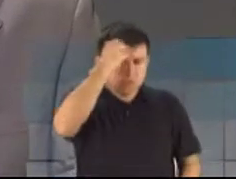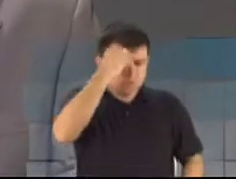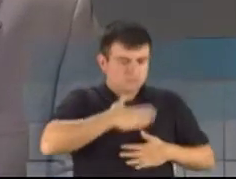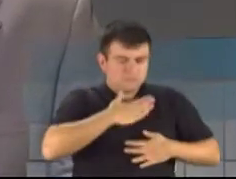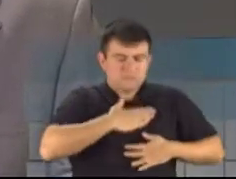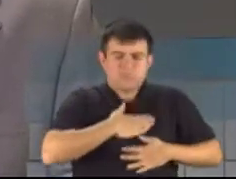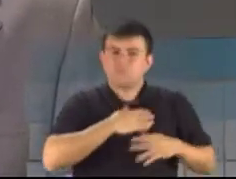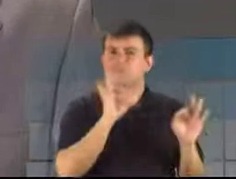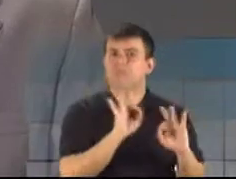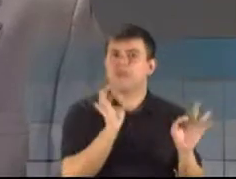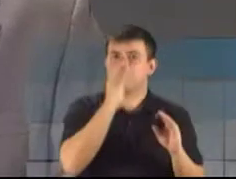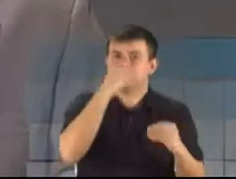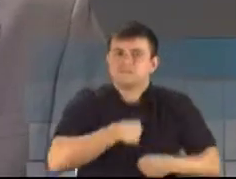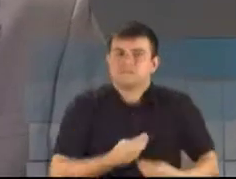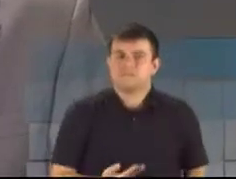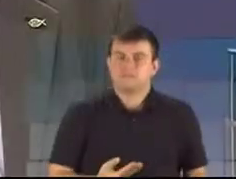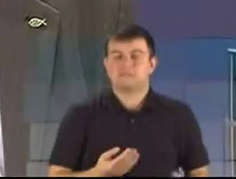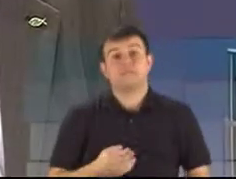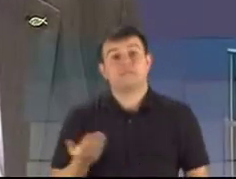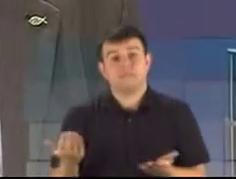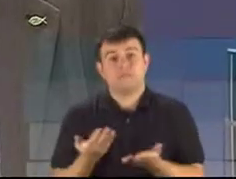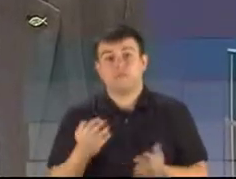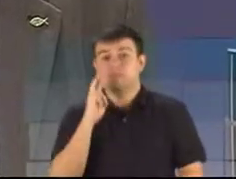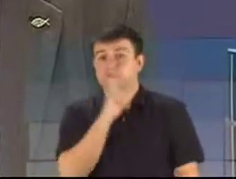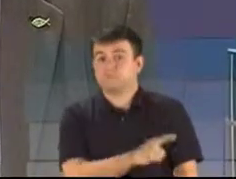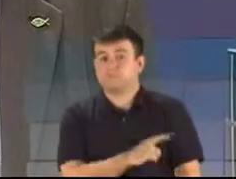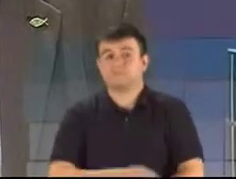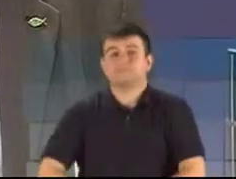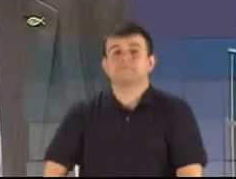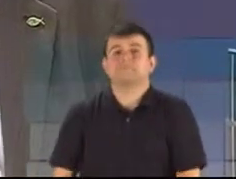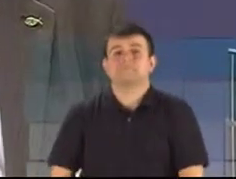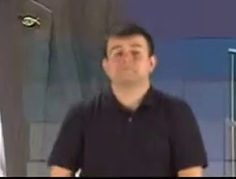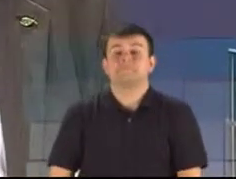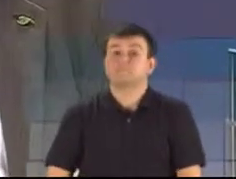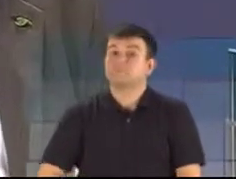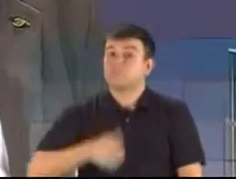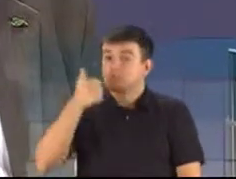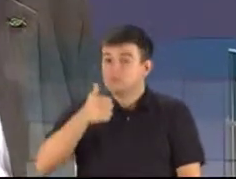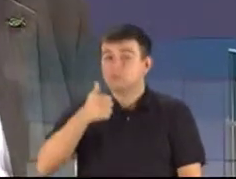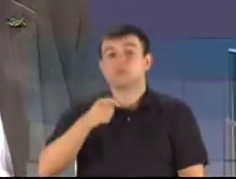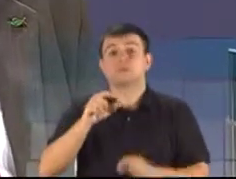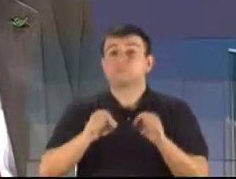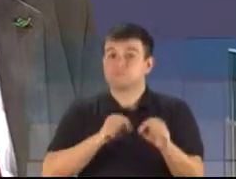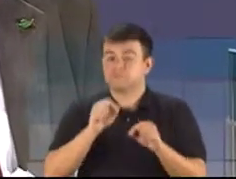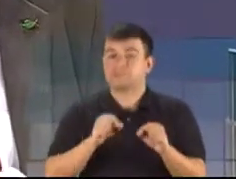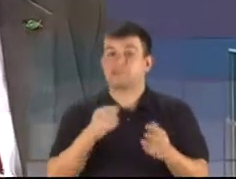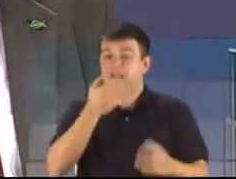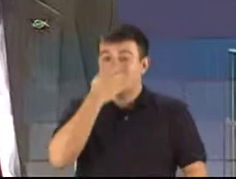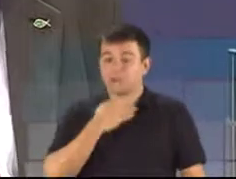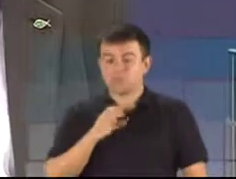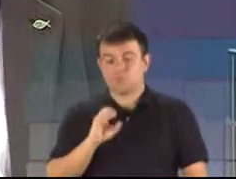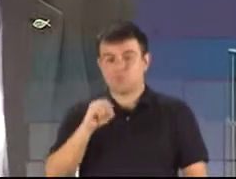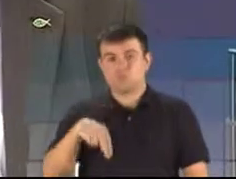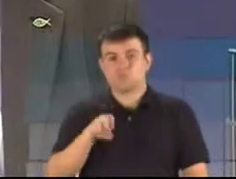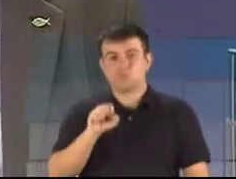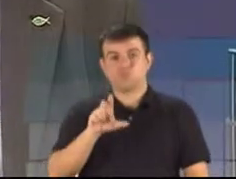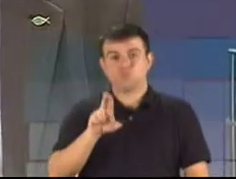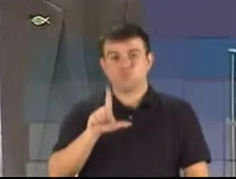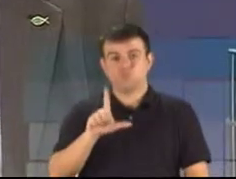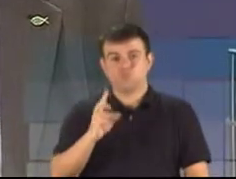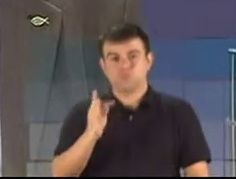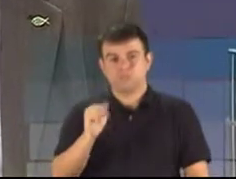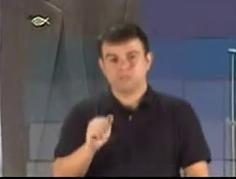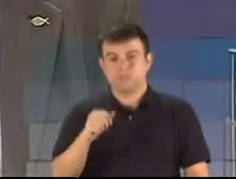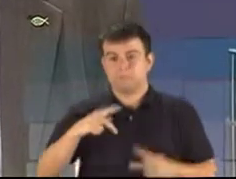tem um minuto e meio para a resposta. Primeiro, eu acho que a consulta popular, ela foi introduzida,